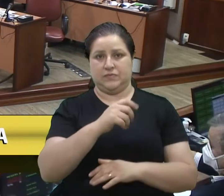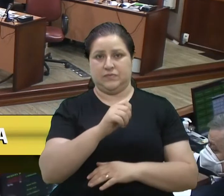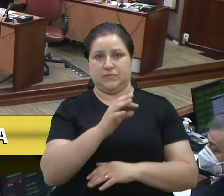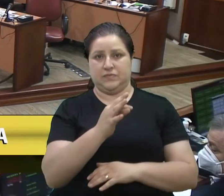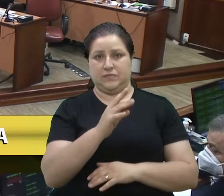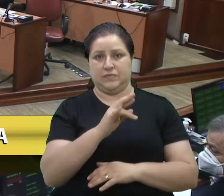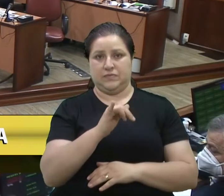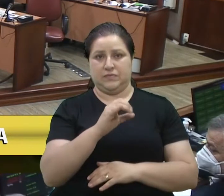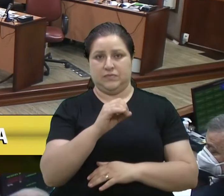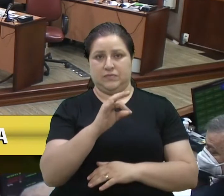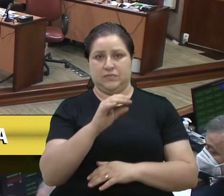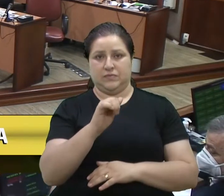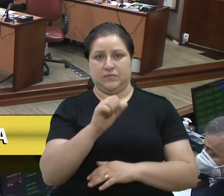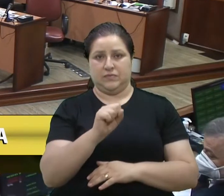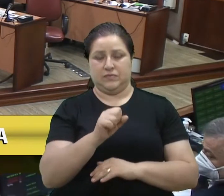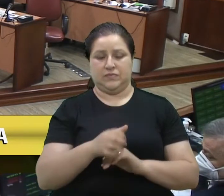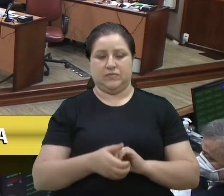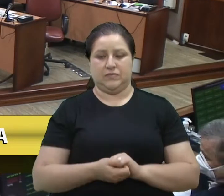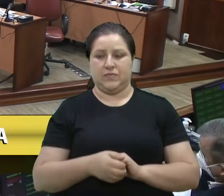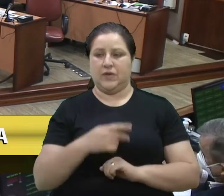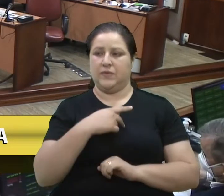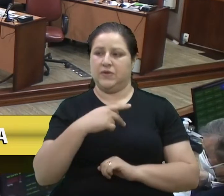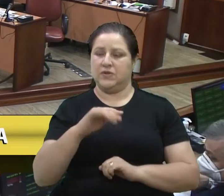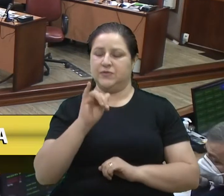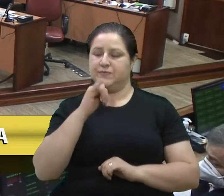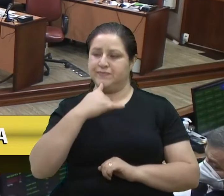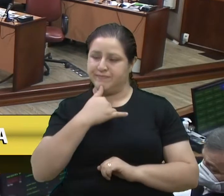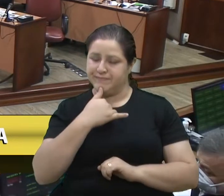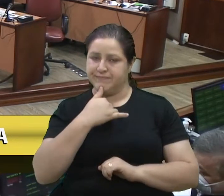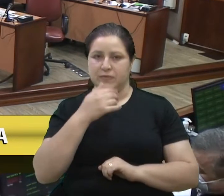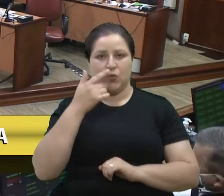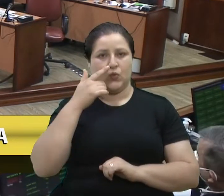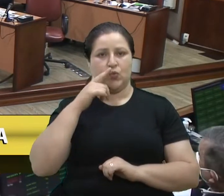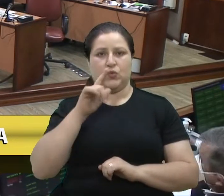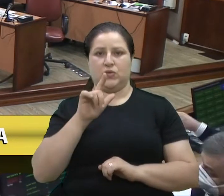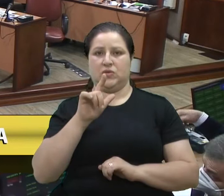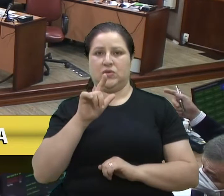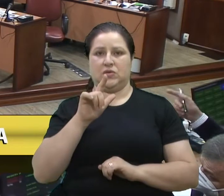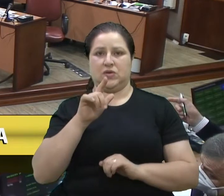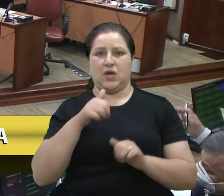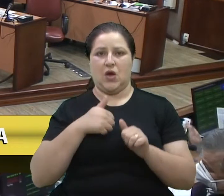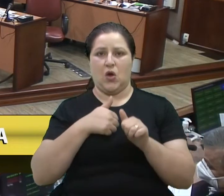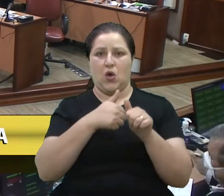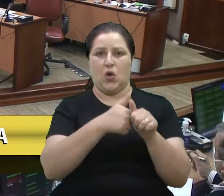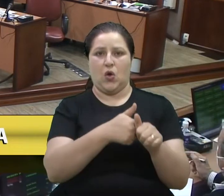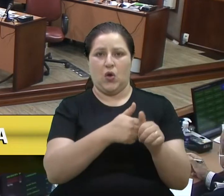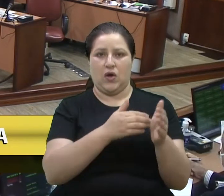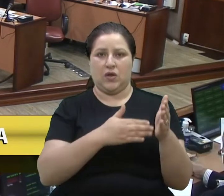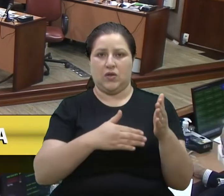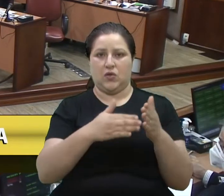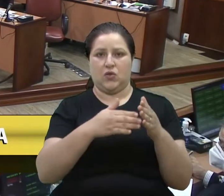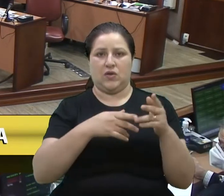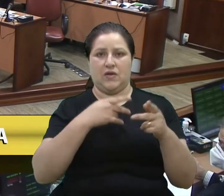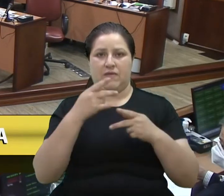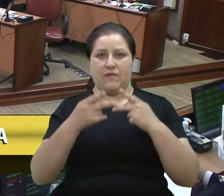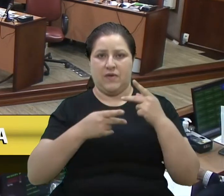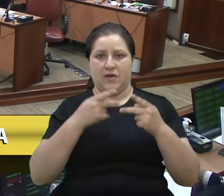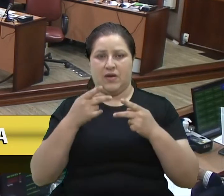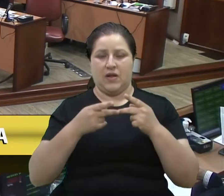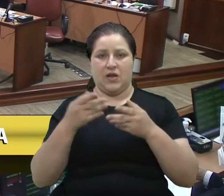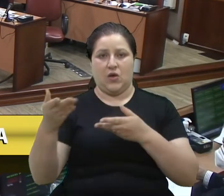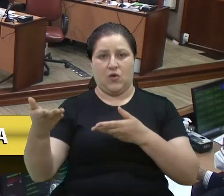Senhor presidente, infelizmente não consegui acompanhar toda a fala do nosso